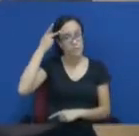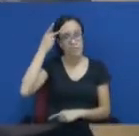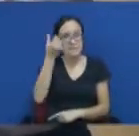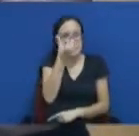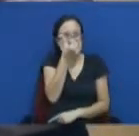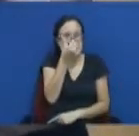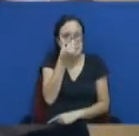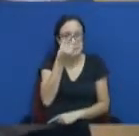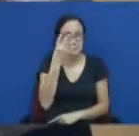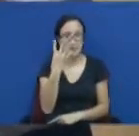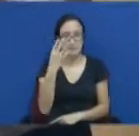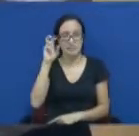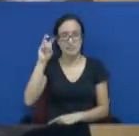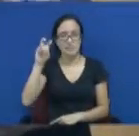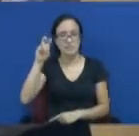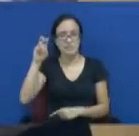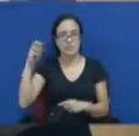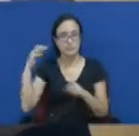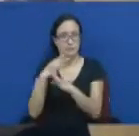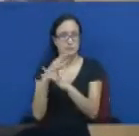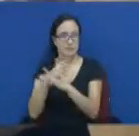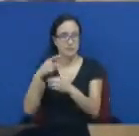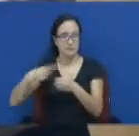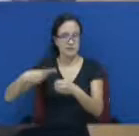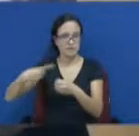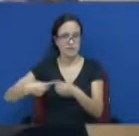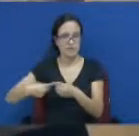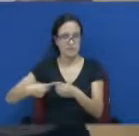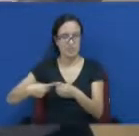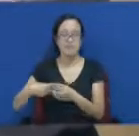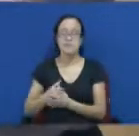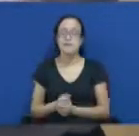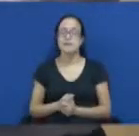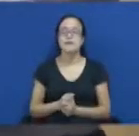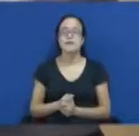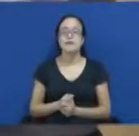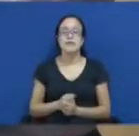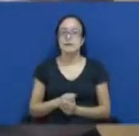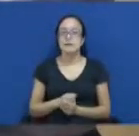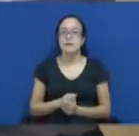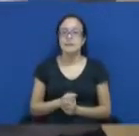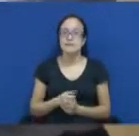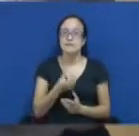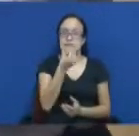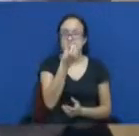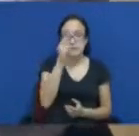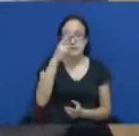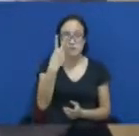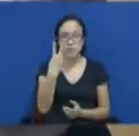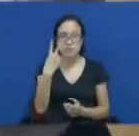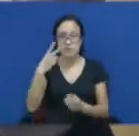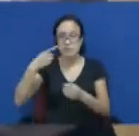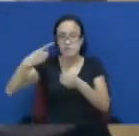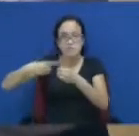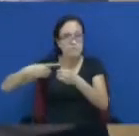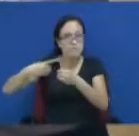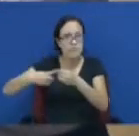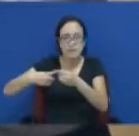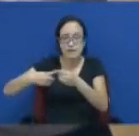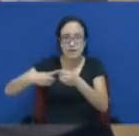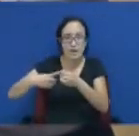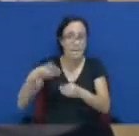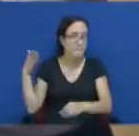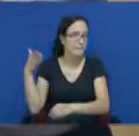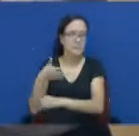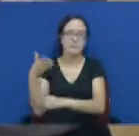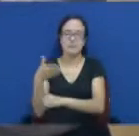52 municípios apenas participam do programa Cidades Sustentáveis, isso significa que apenas 5% dos municípios, 6%